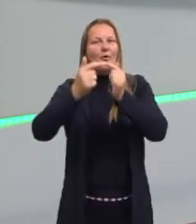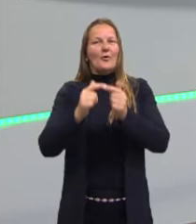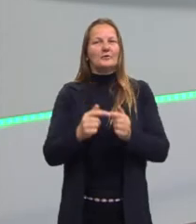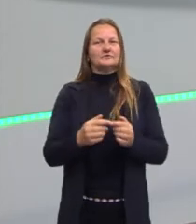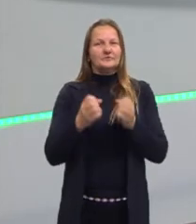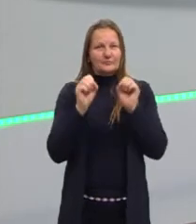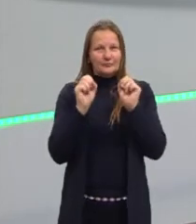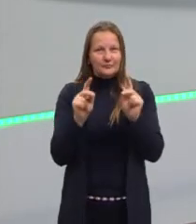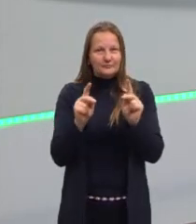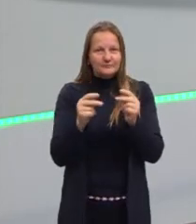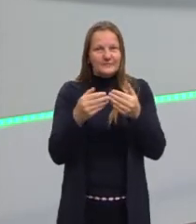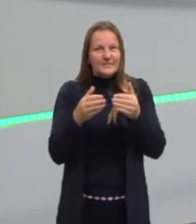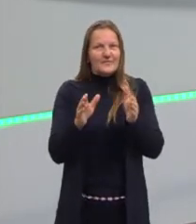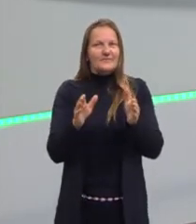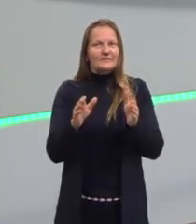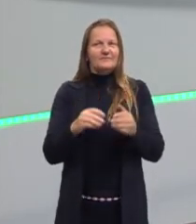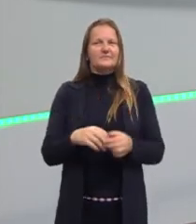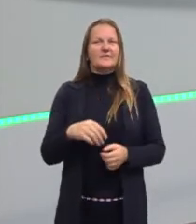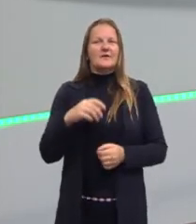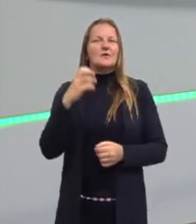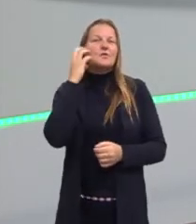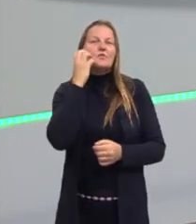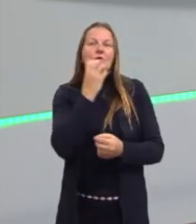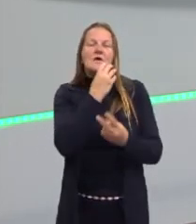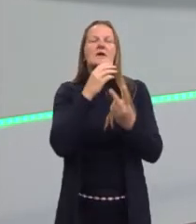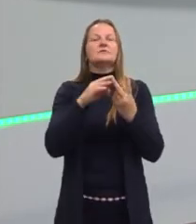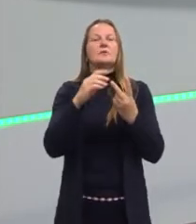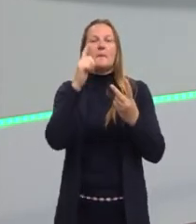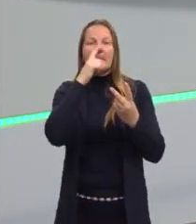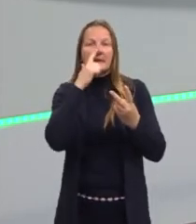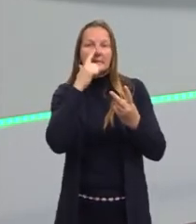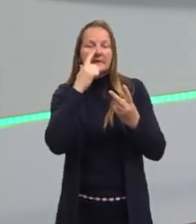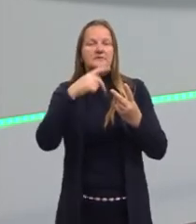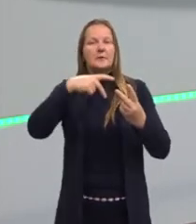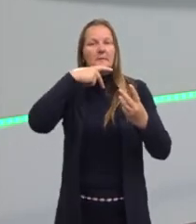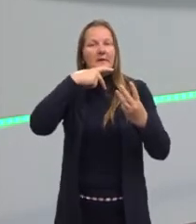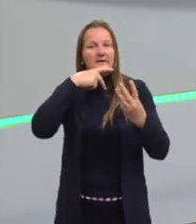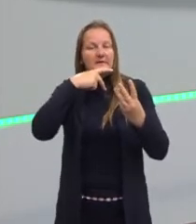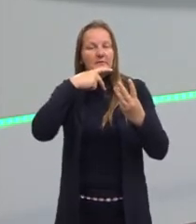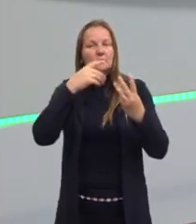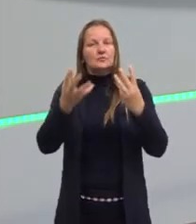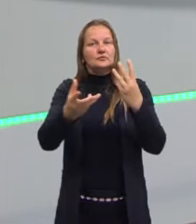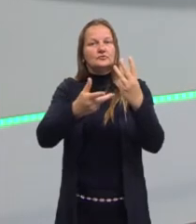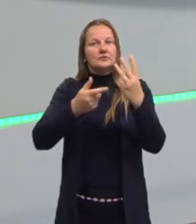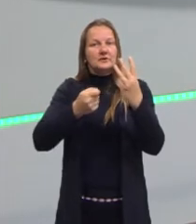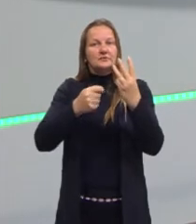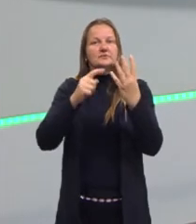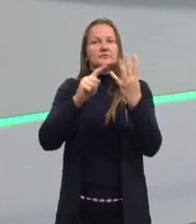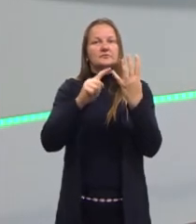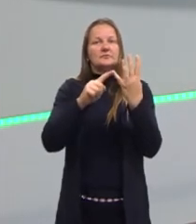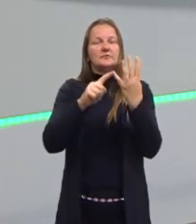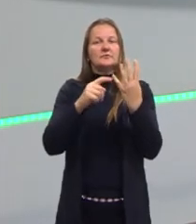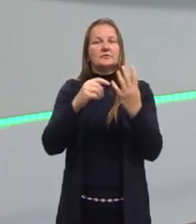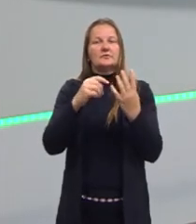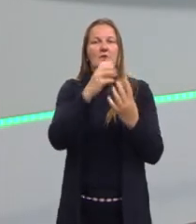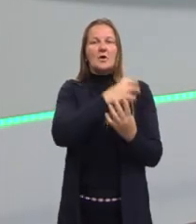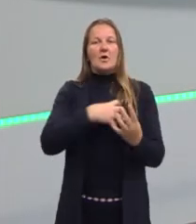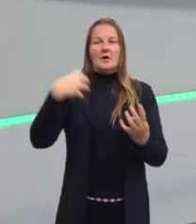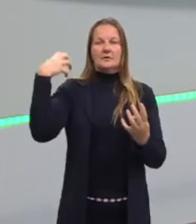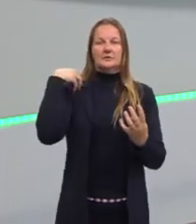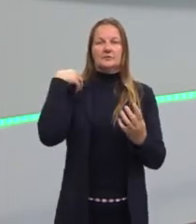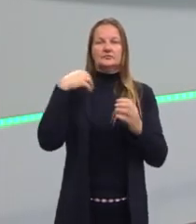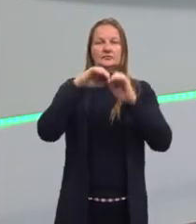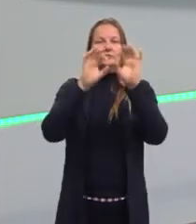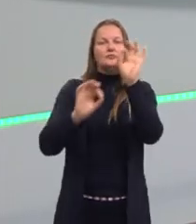Entendido? Então a lógica vem lá do Heráclito, do Parmênides, Platão com a dialética, e chega até Aristóteles, que é o cara que